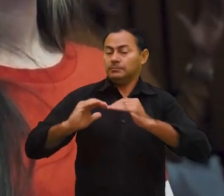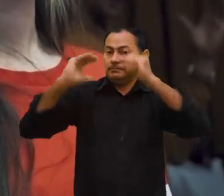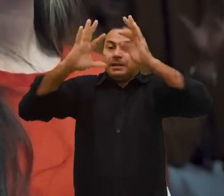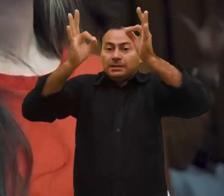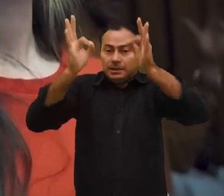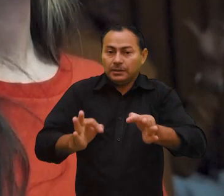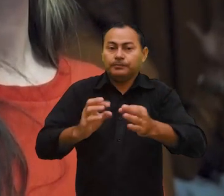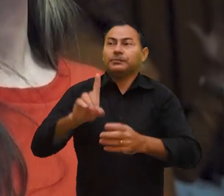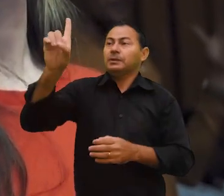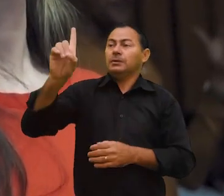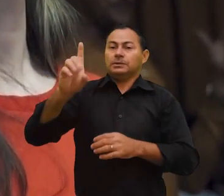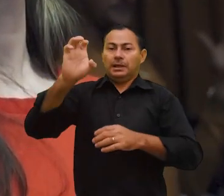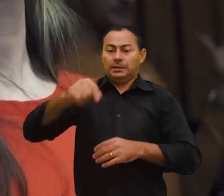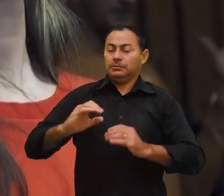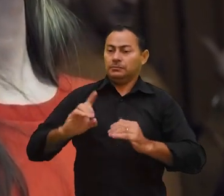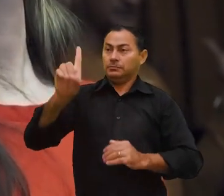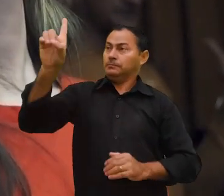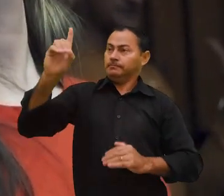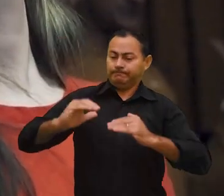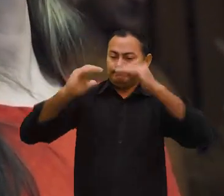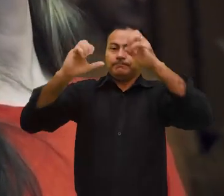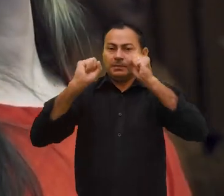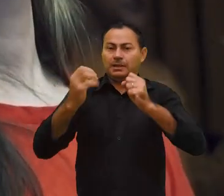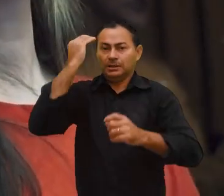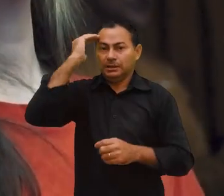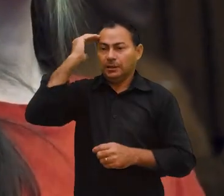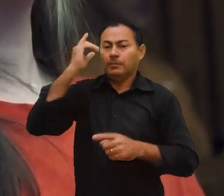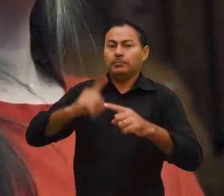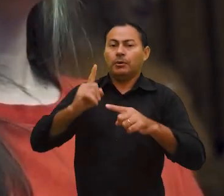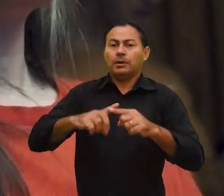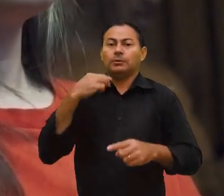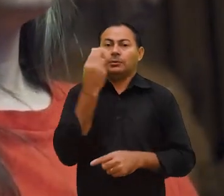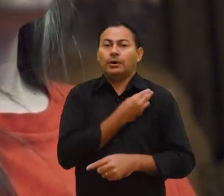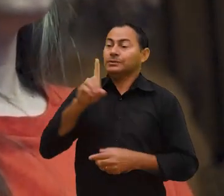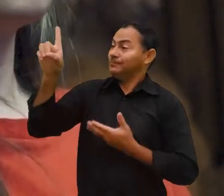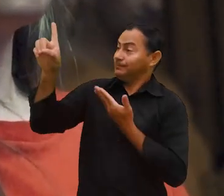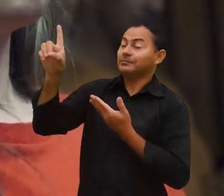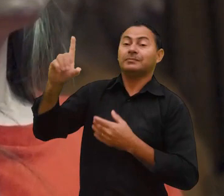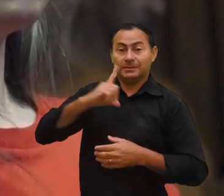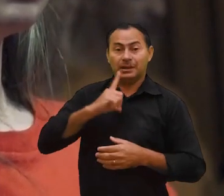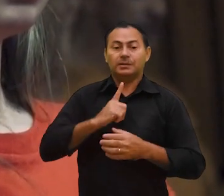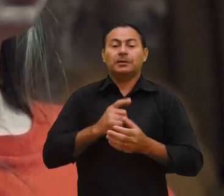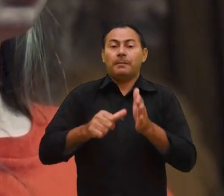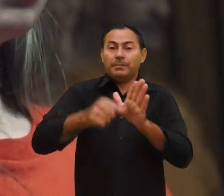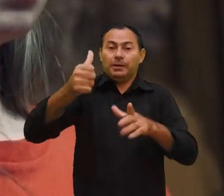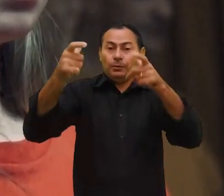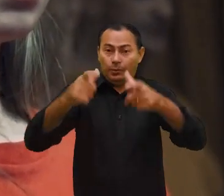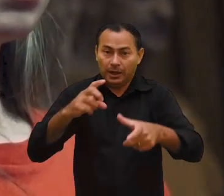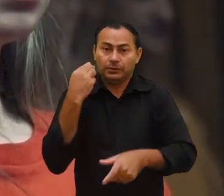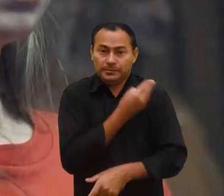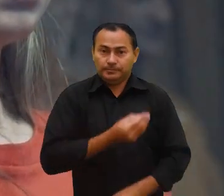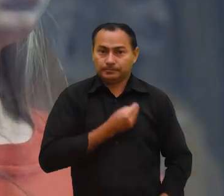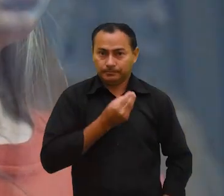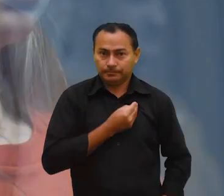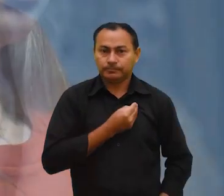absoluto. E se Deus é um Deus absoluto, então podemos entender por que nosso Deus diz que ele tem que estar em primeiro lugar